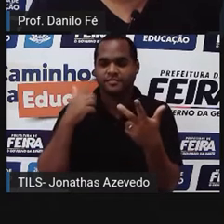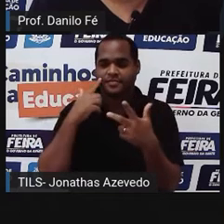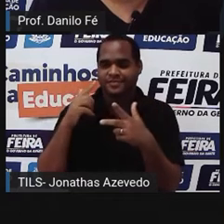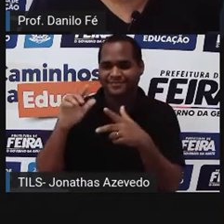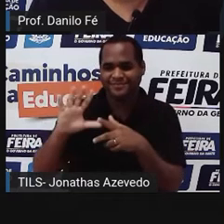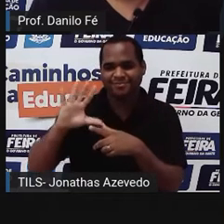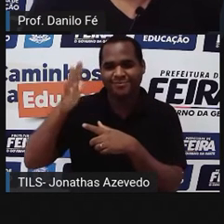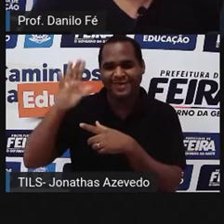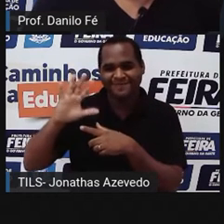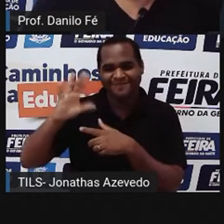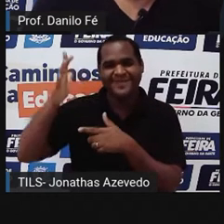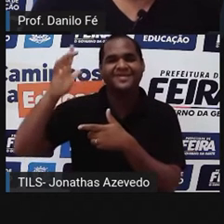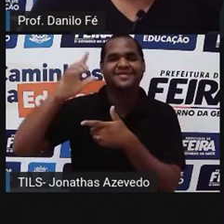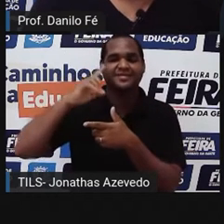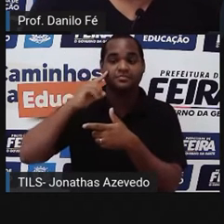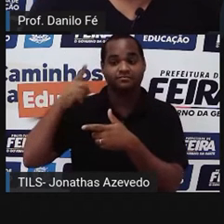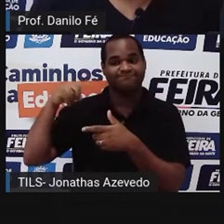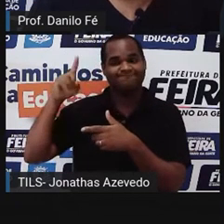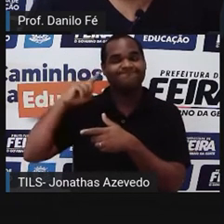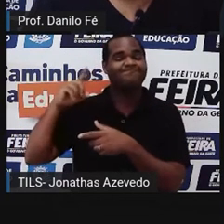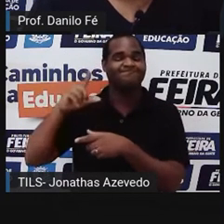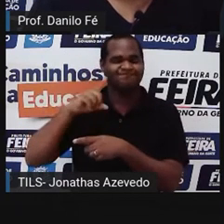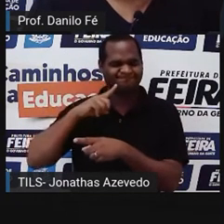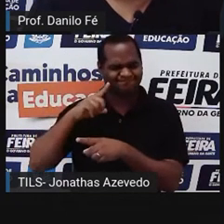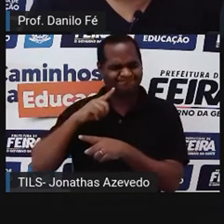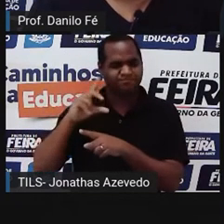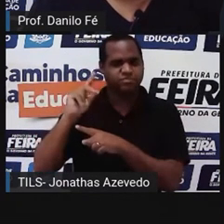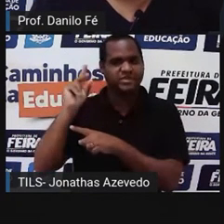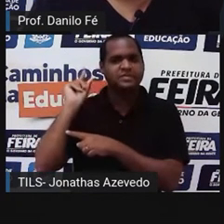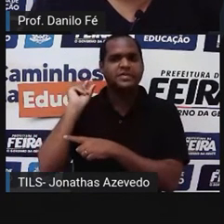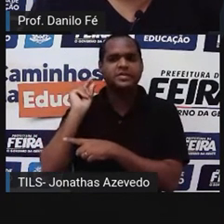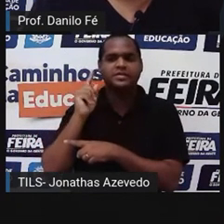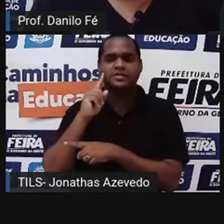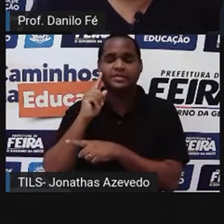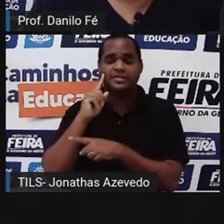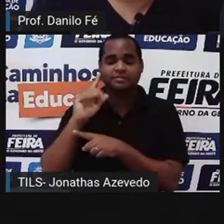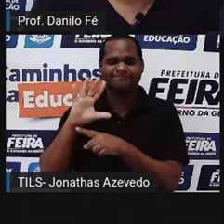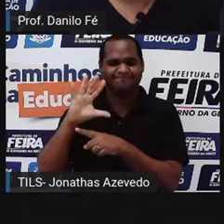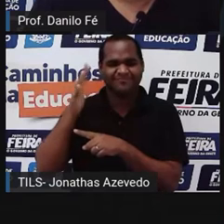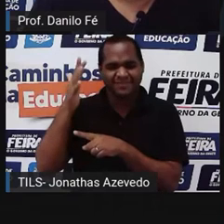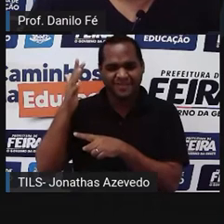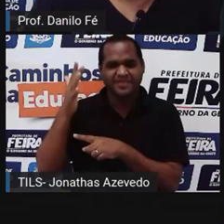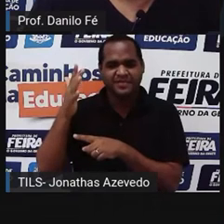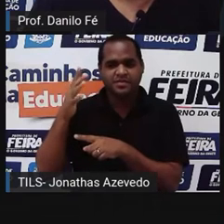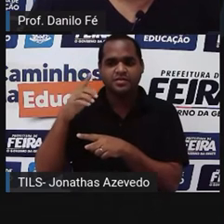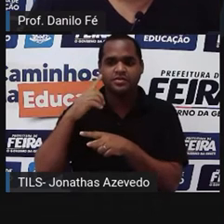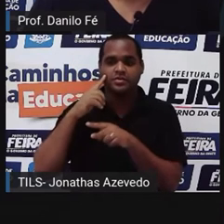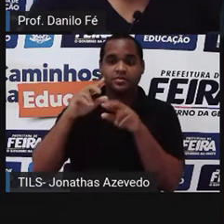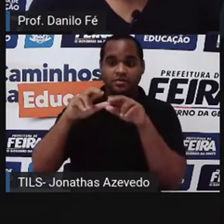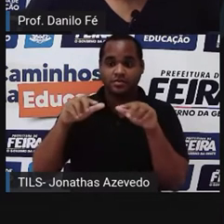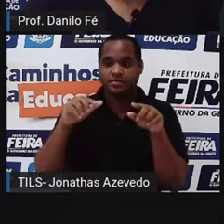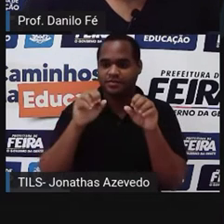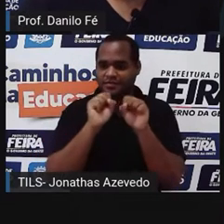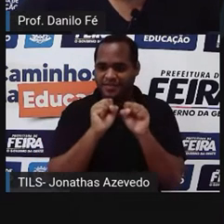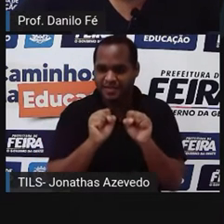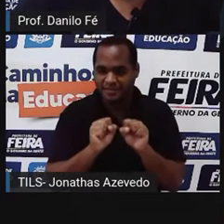antigo regime e também da forma da crise do sistema colonial.